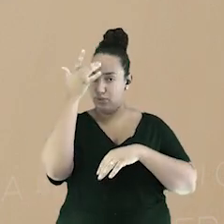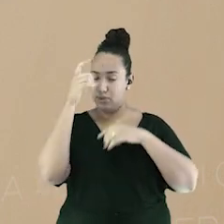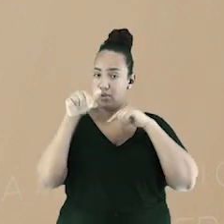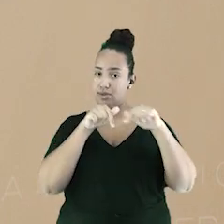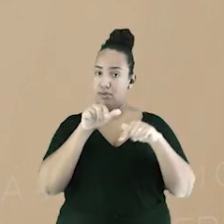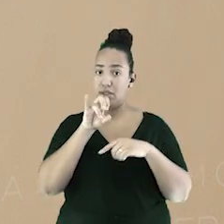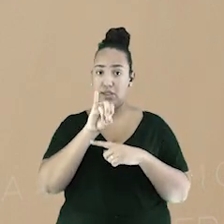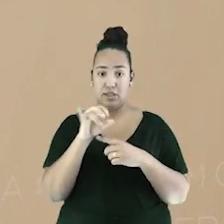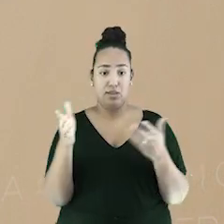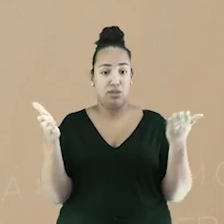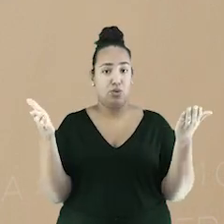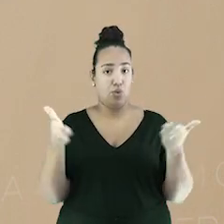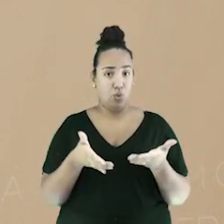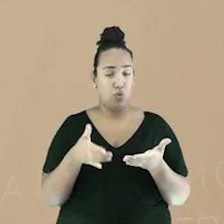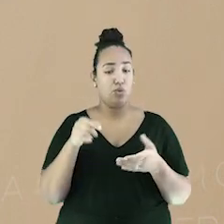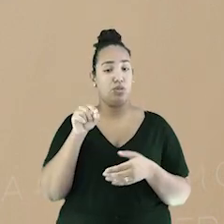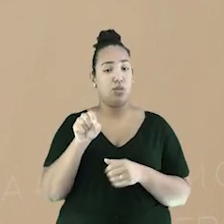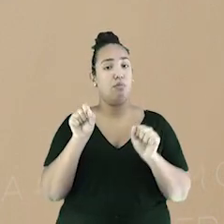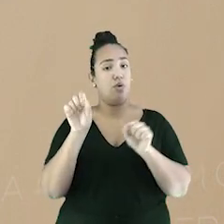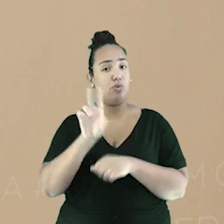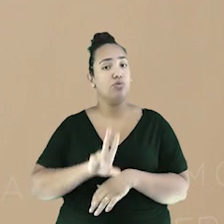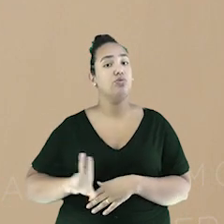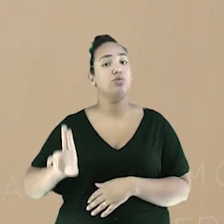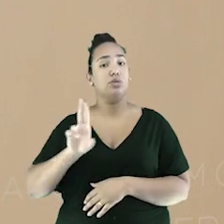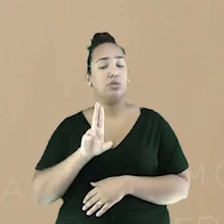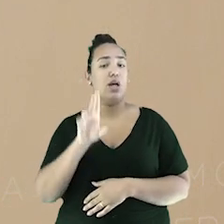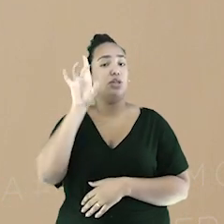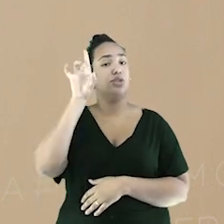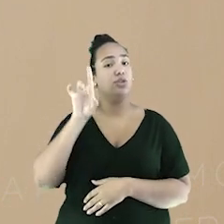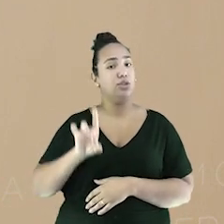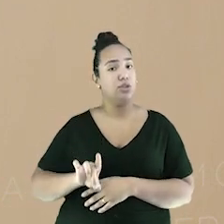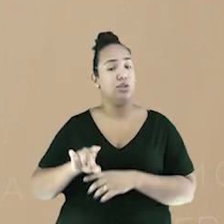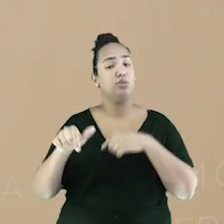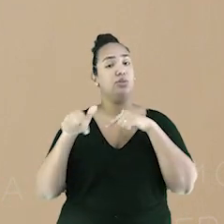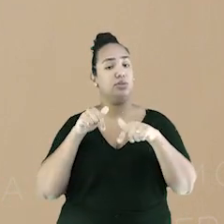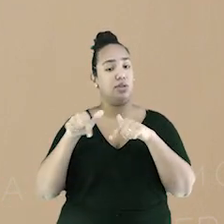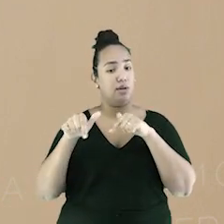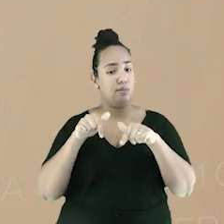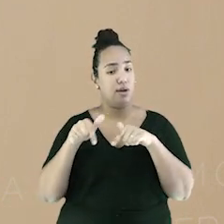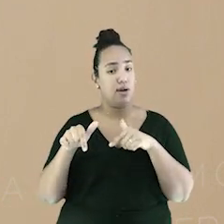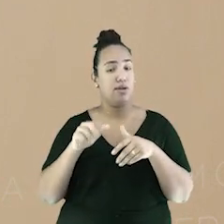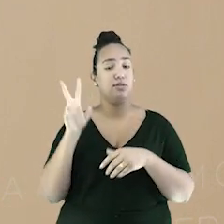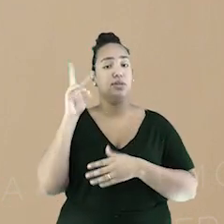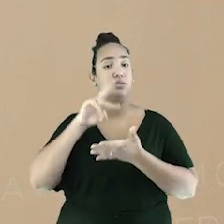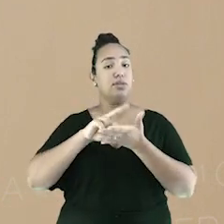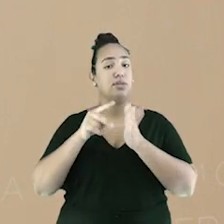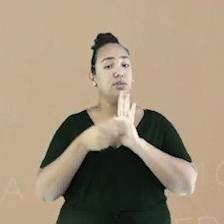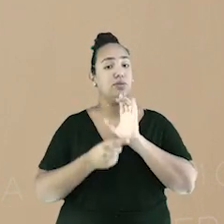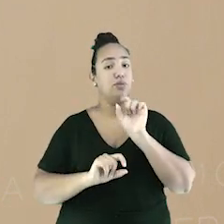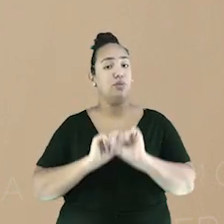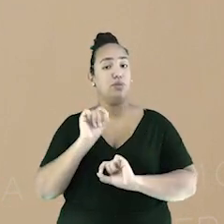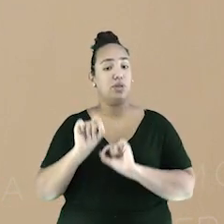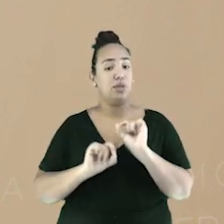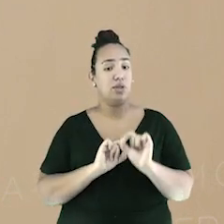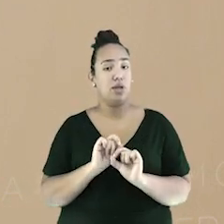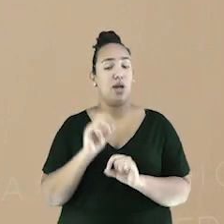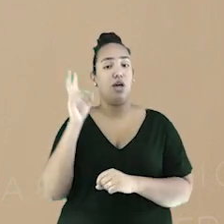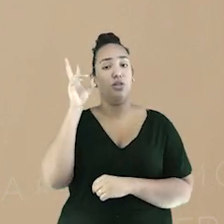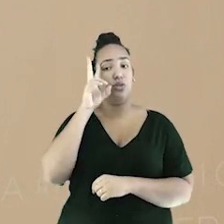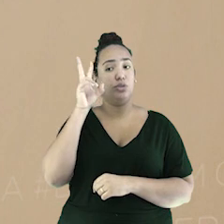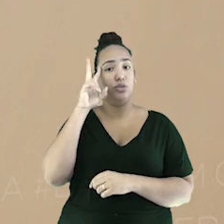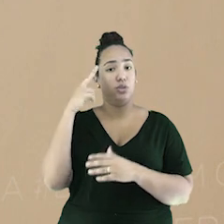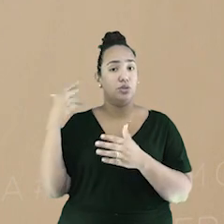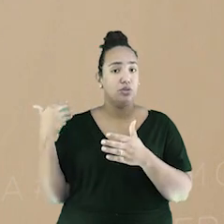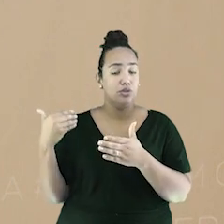podem usufruir certos direitos trabalhistas, isso nos remete a essa longa historicidade que os sindicatos